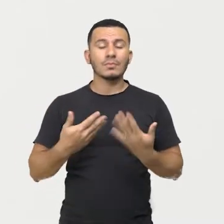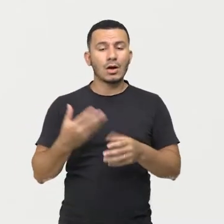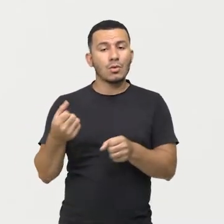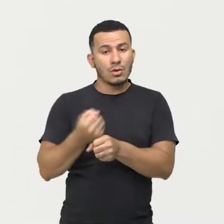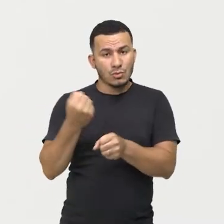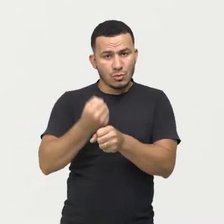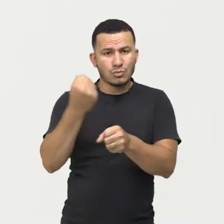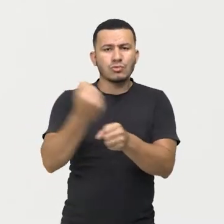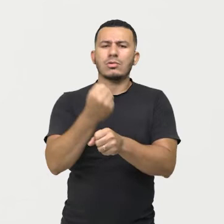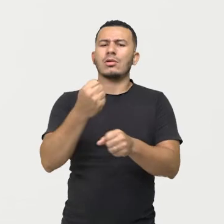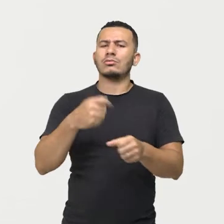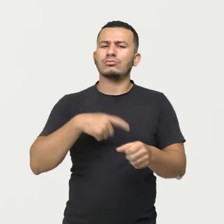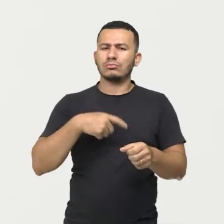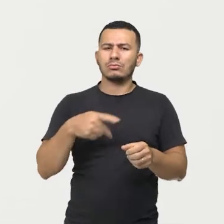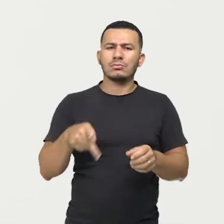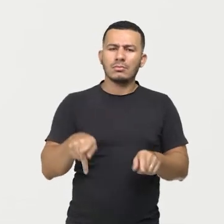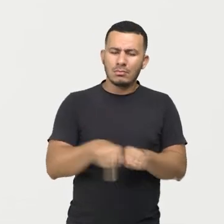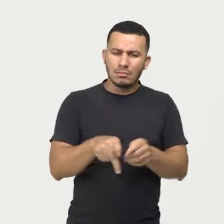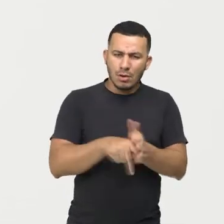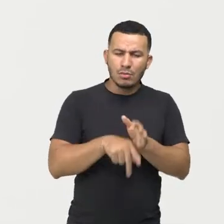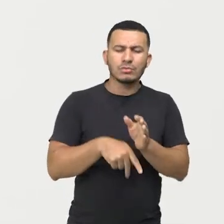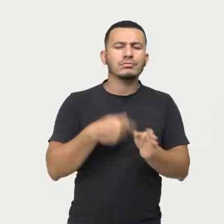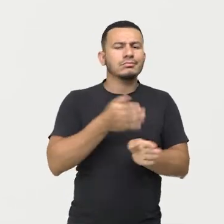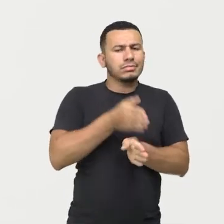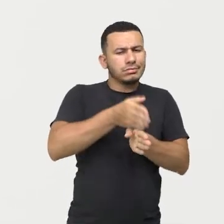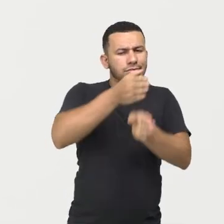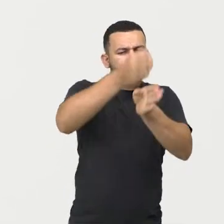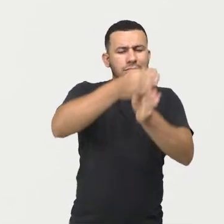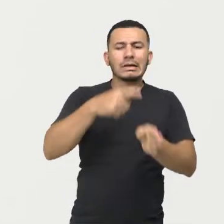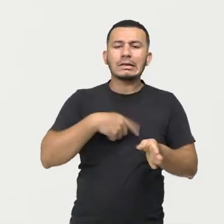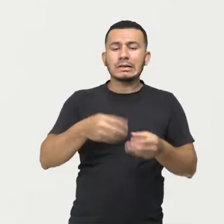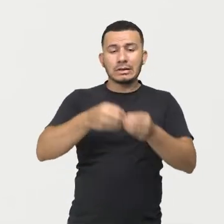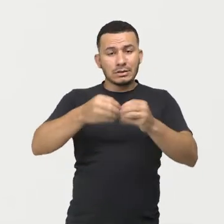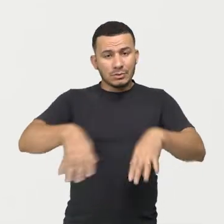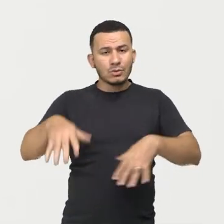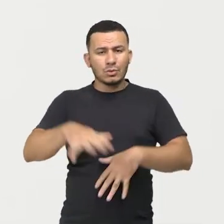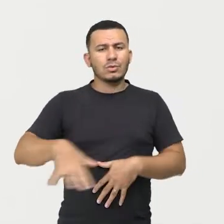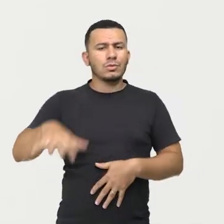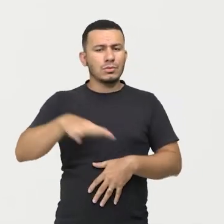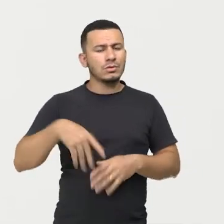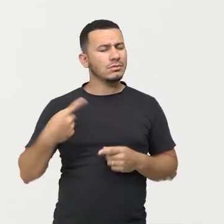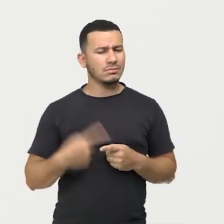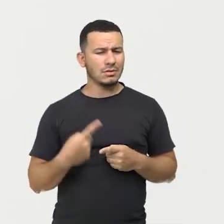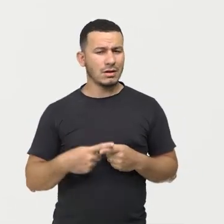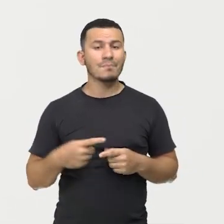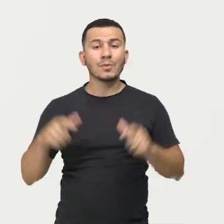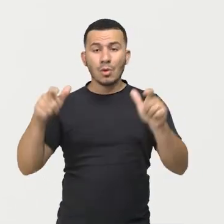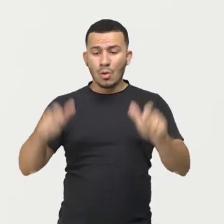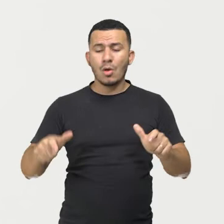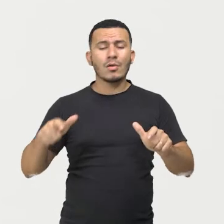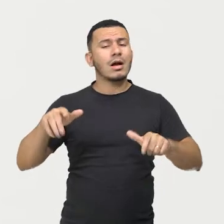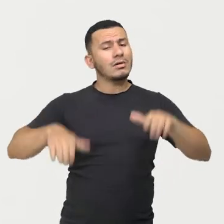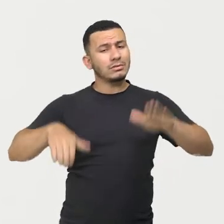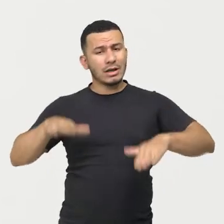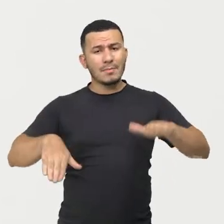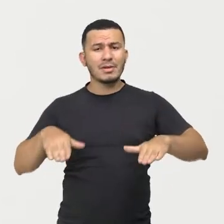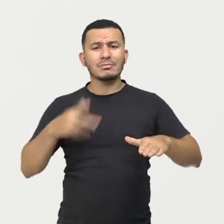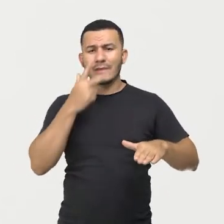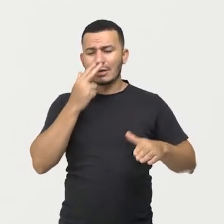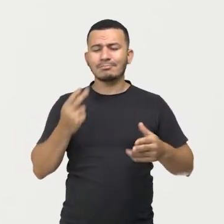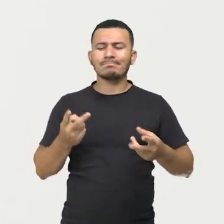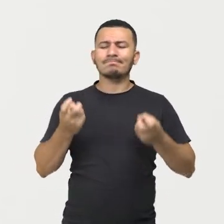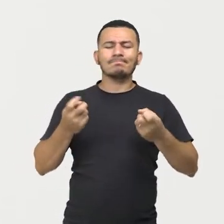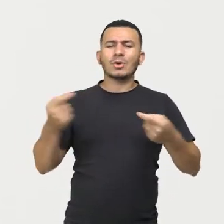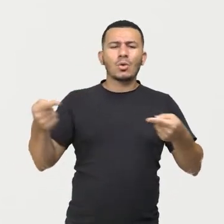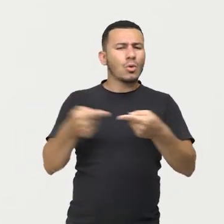dessas represas, elas vão causar diversos impactos, justamente porque o local da Amazônia acaba não sendo